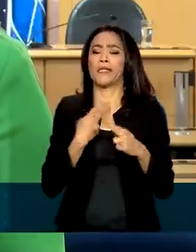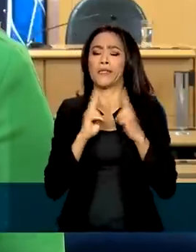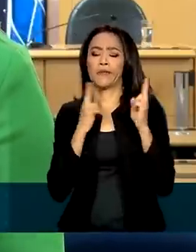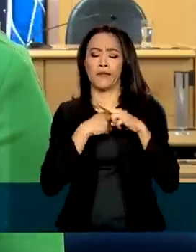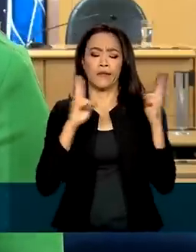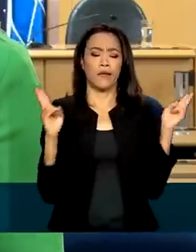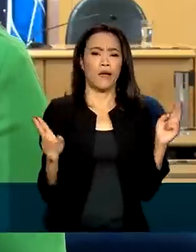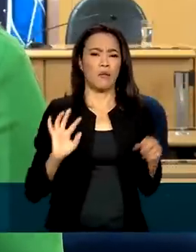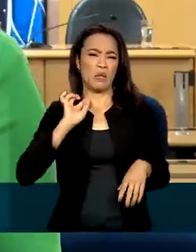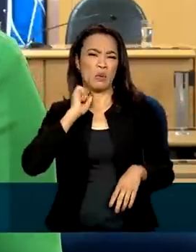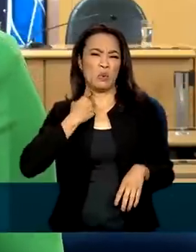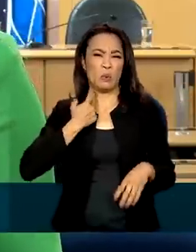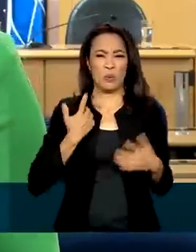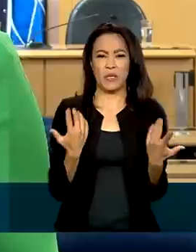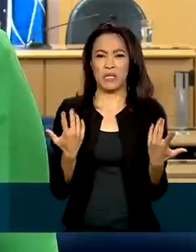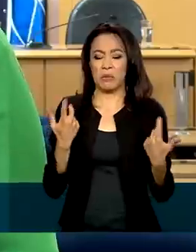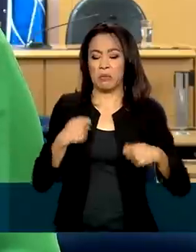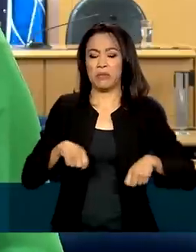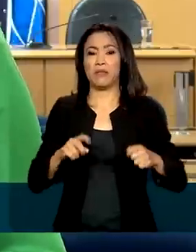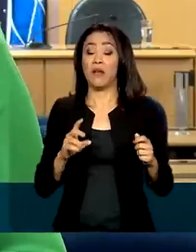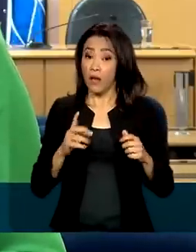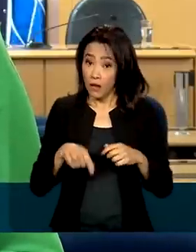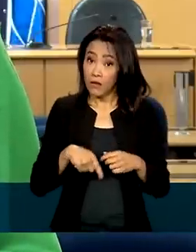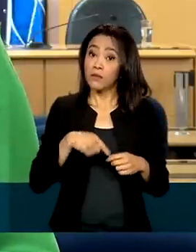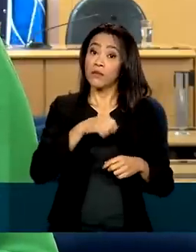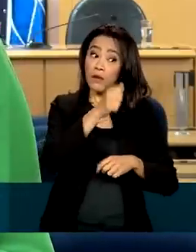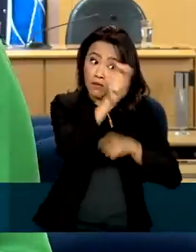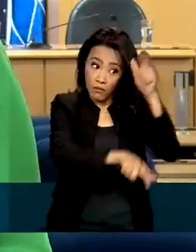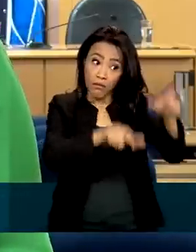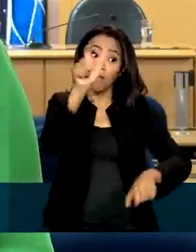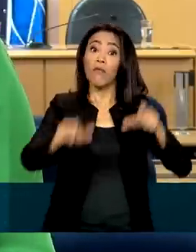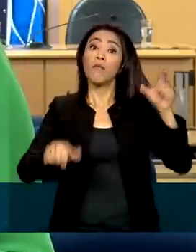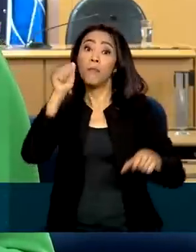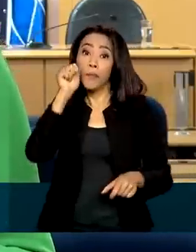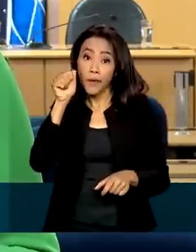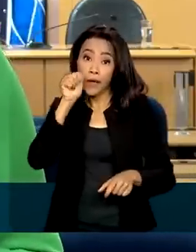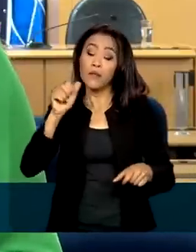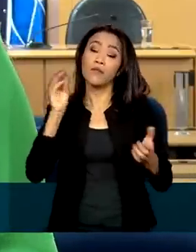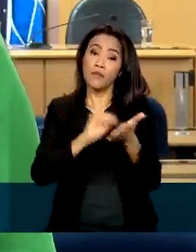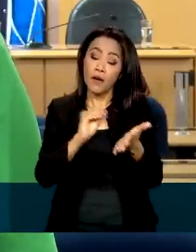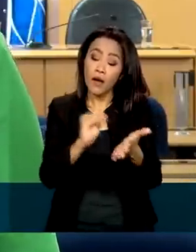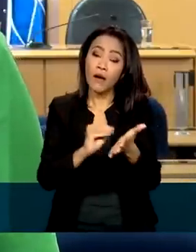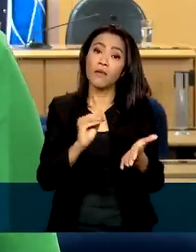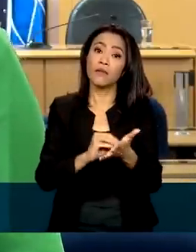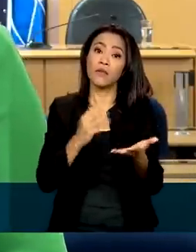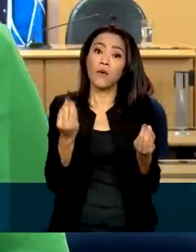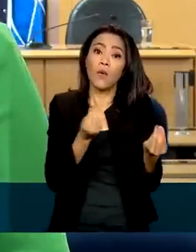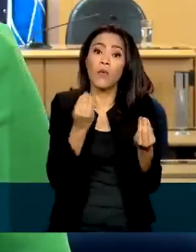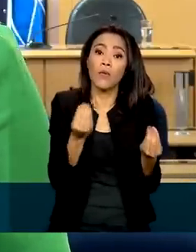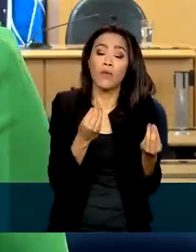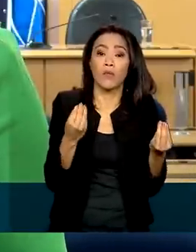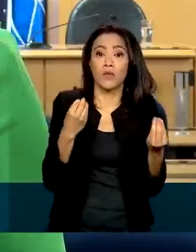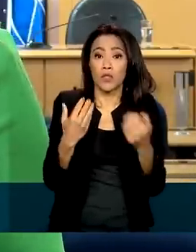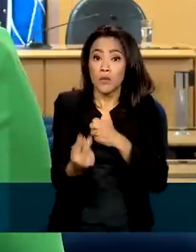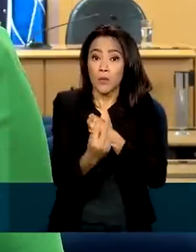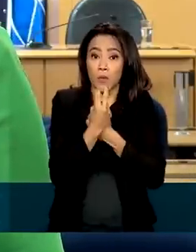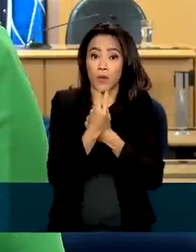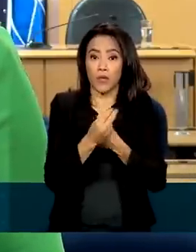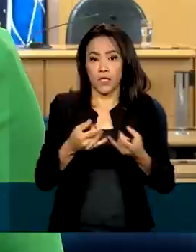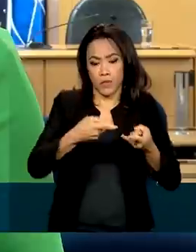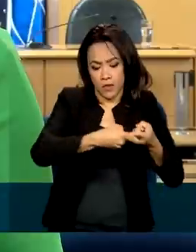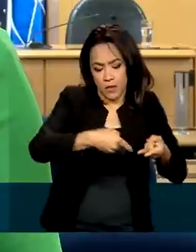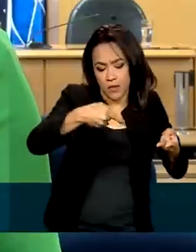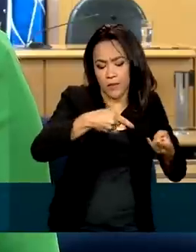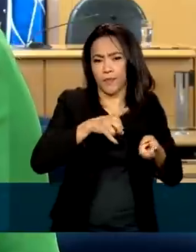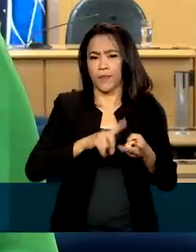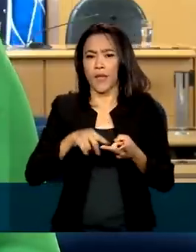ou é suja, faltam para milhões de mulheres insumos para lidar com essa fase, como absorventes, água